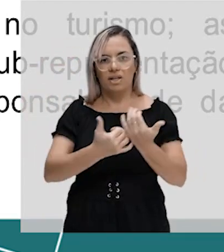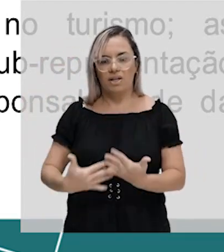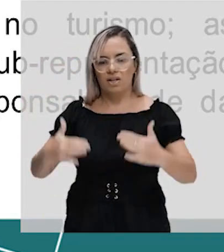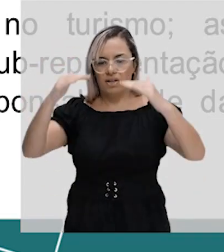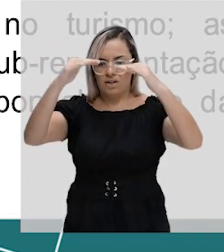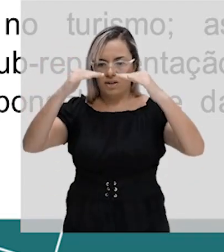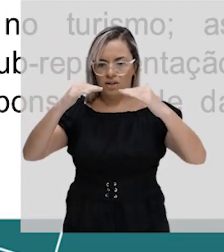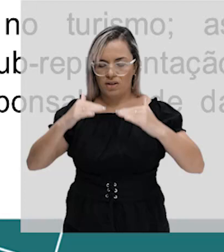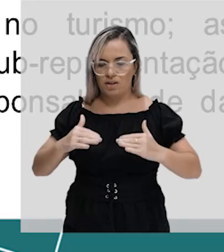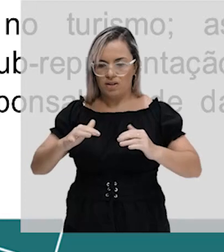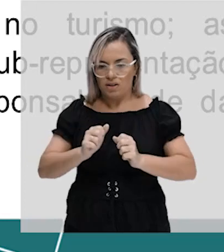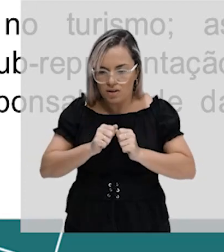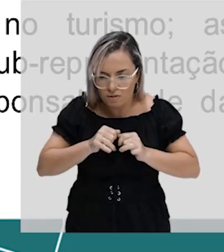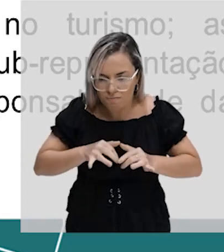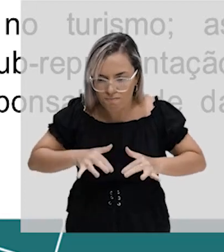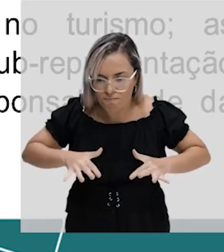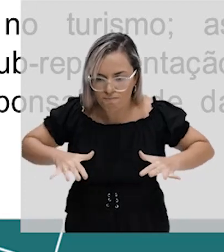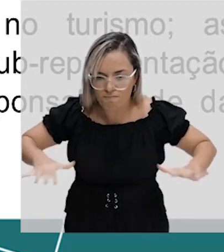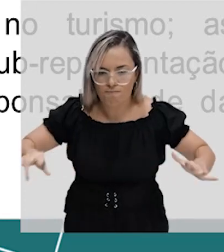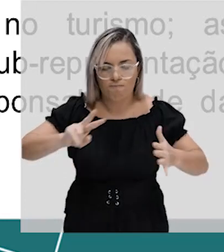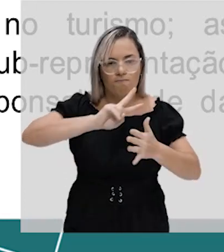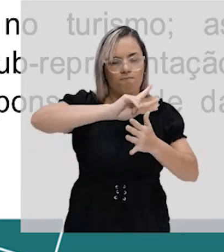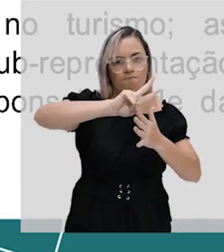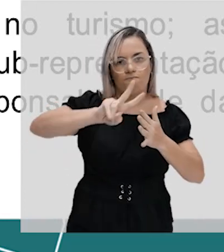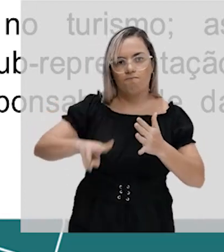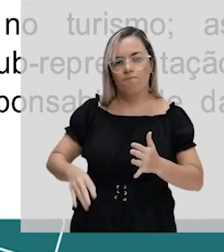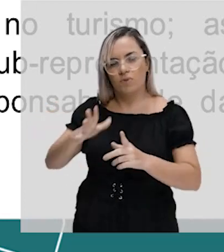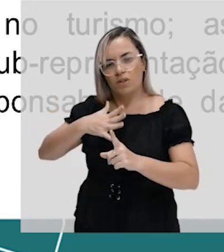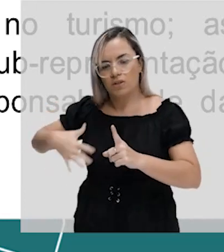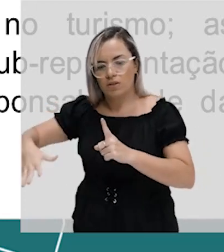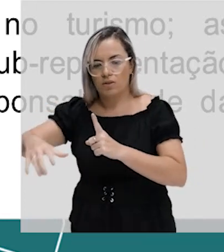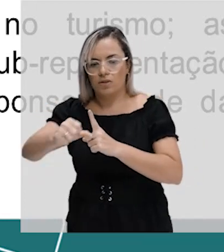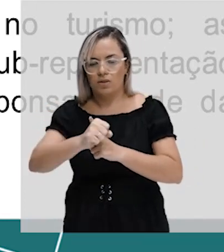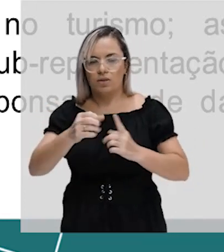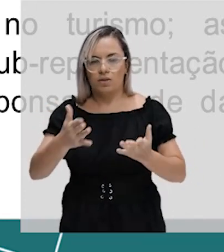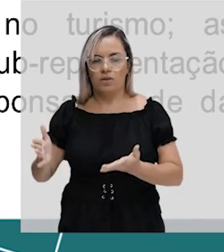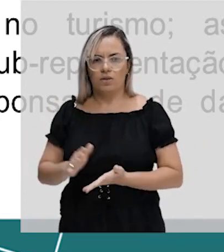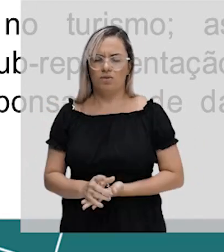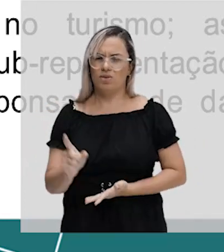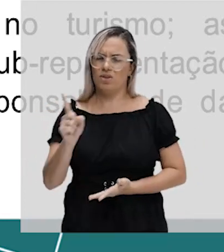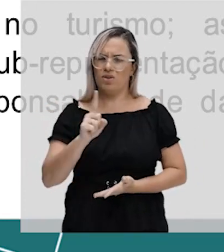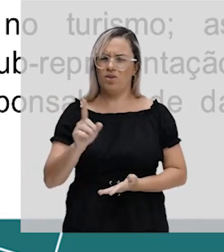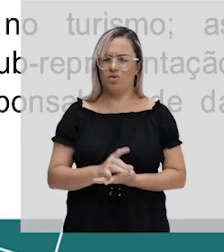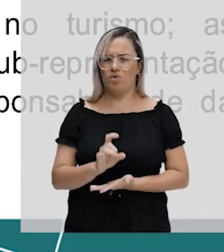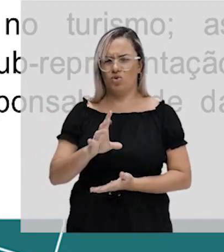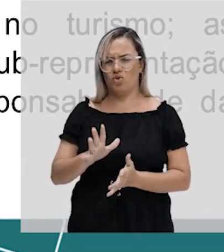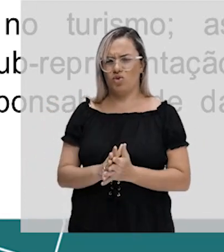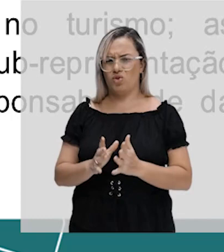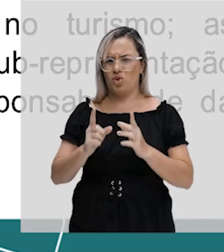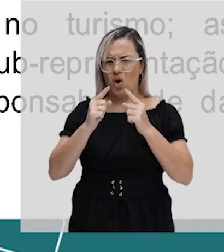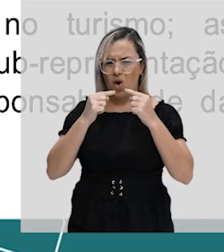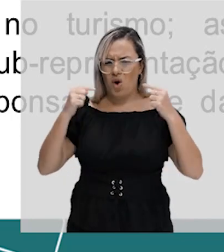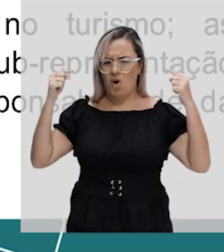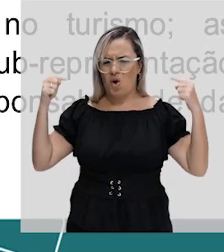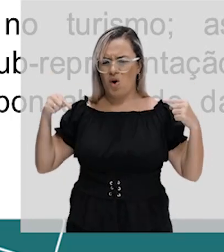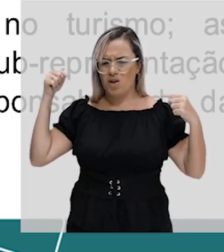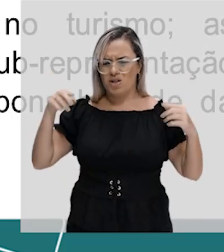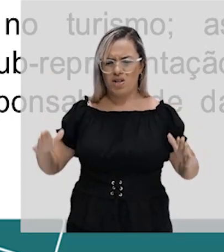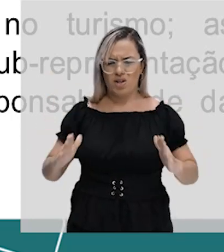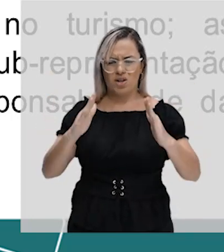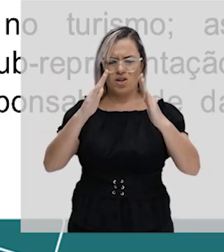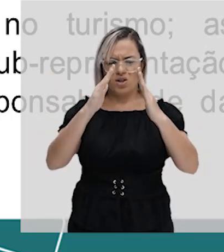por amplos e variados espaços sociais. Então, não somente no espaço dentro de casa, no espaço do lar,